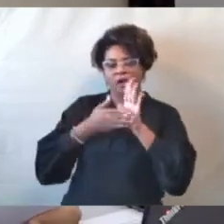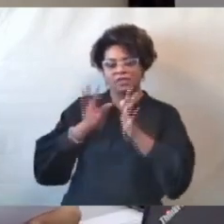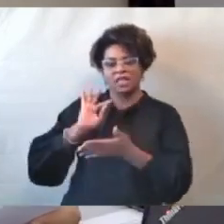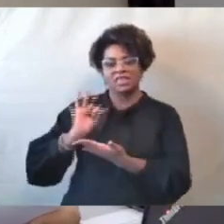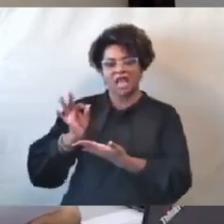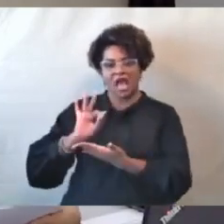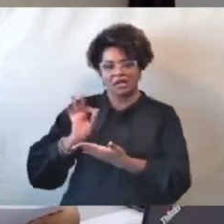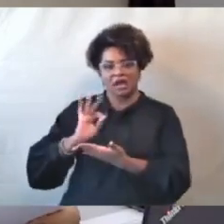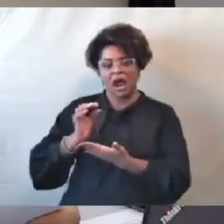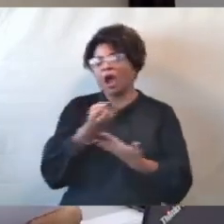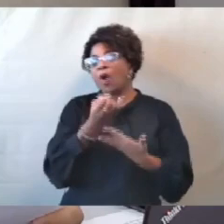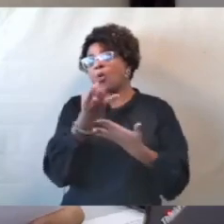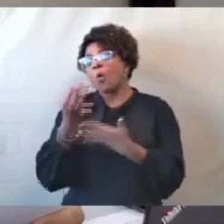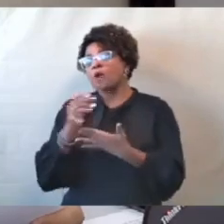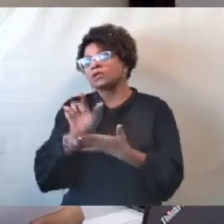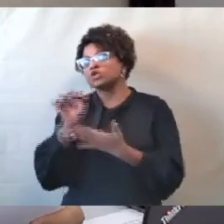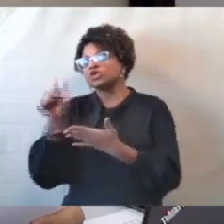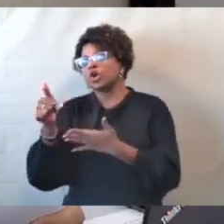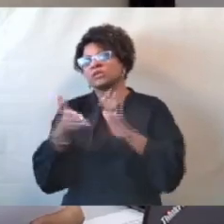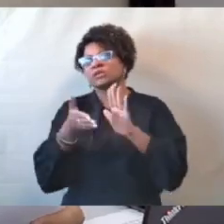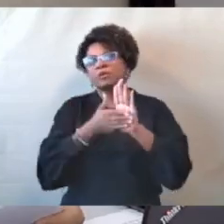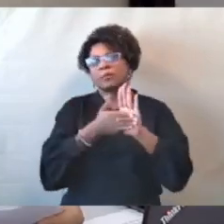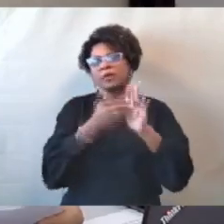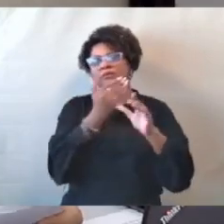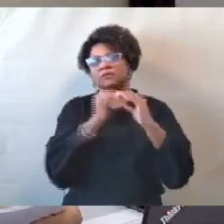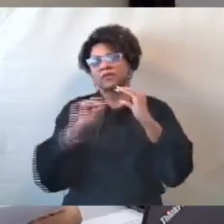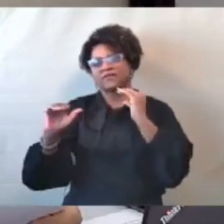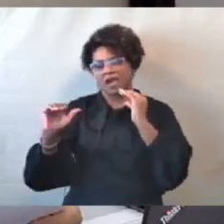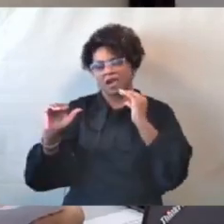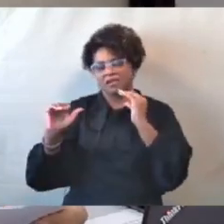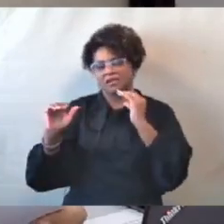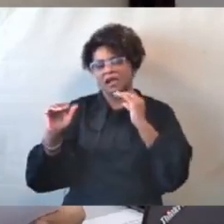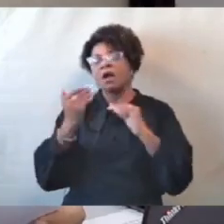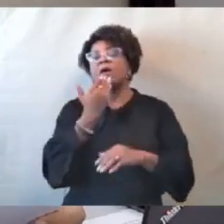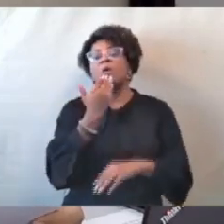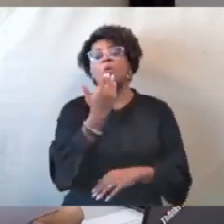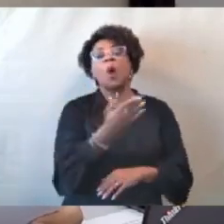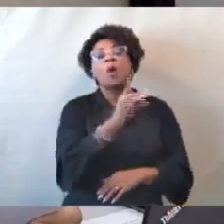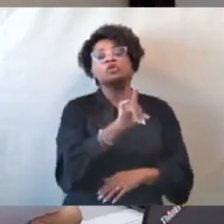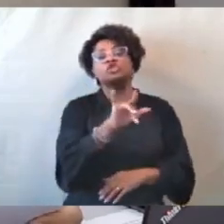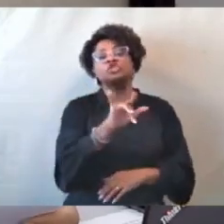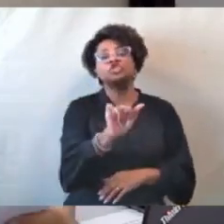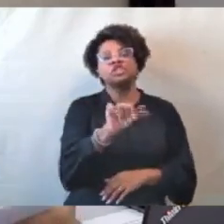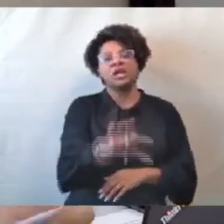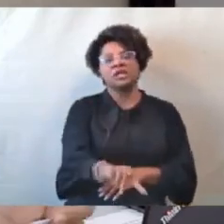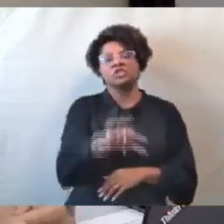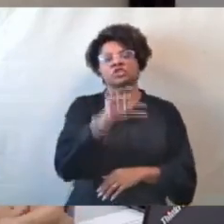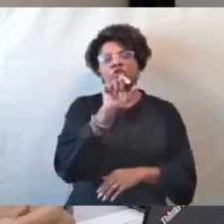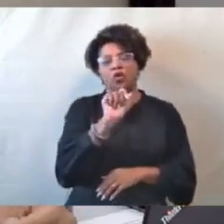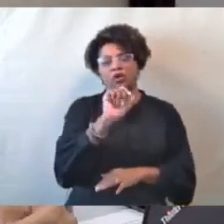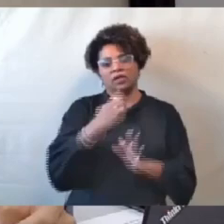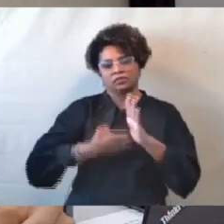propostas foram enviadas? E qual a data da escolha da empresa?